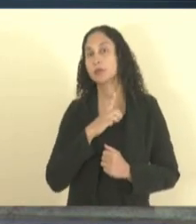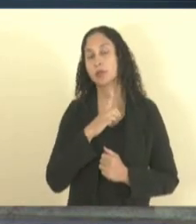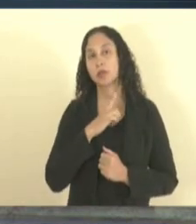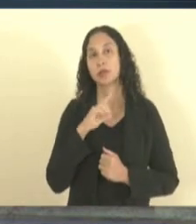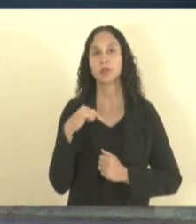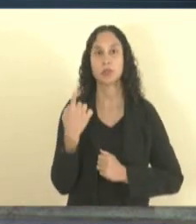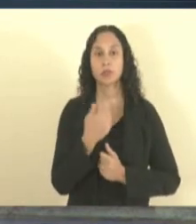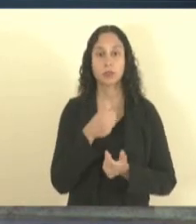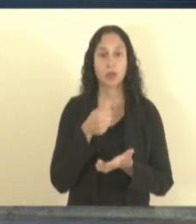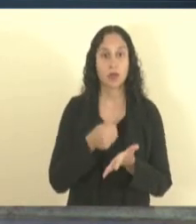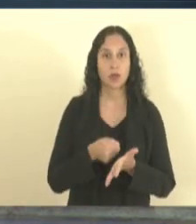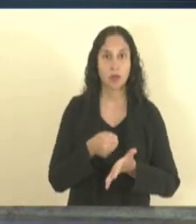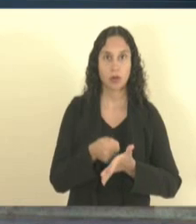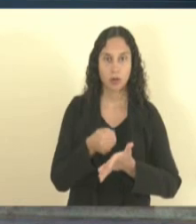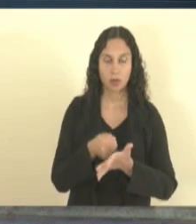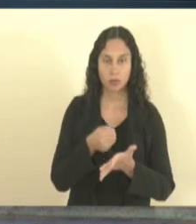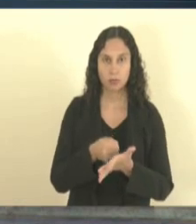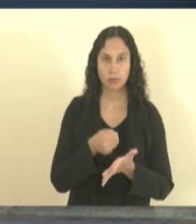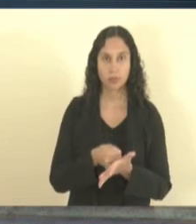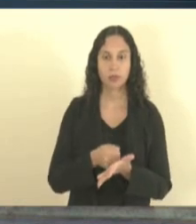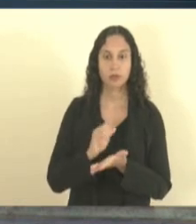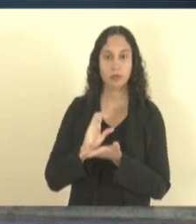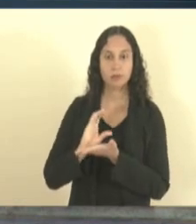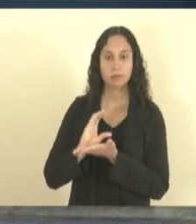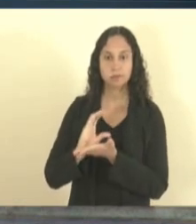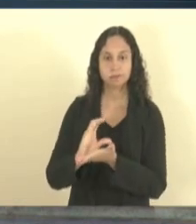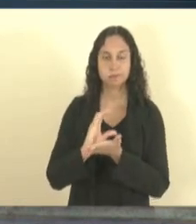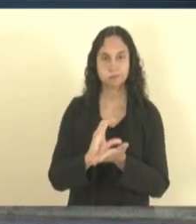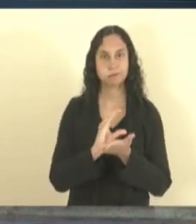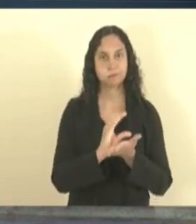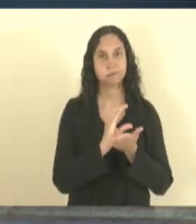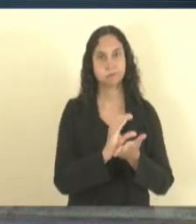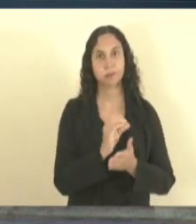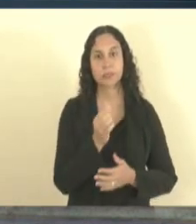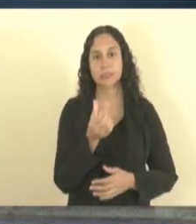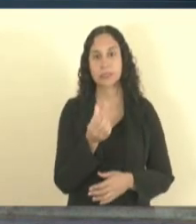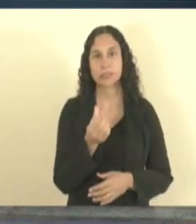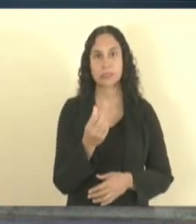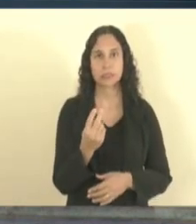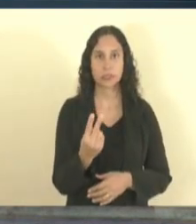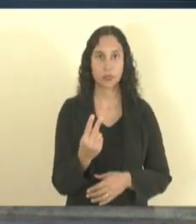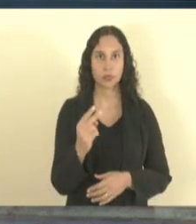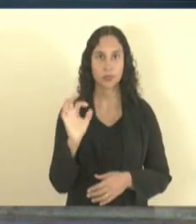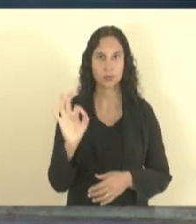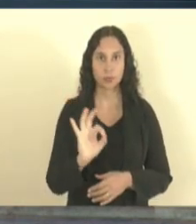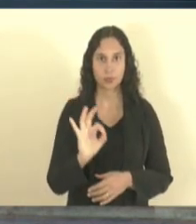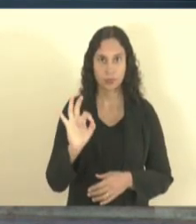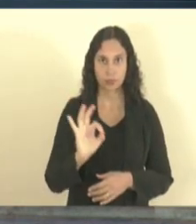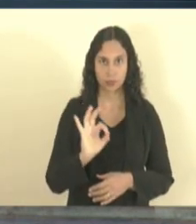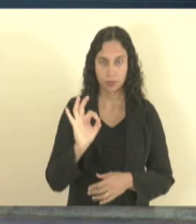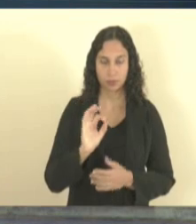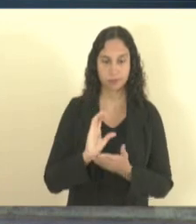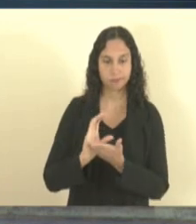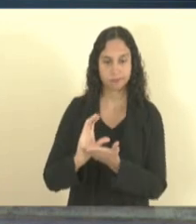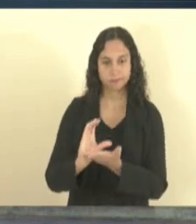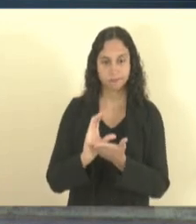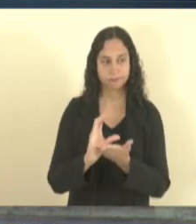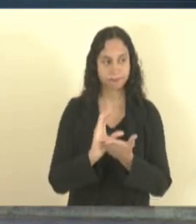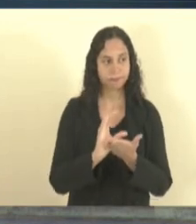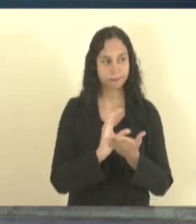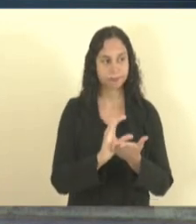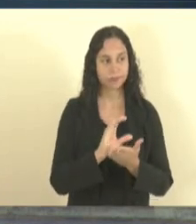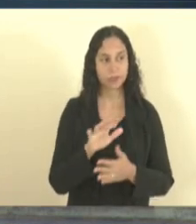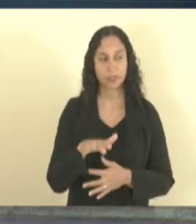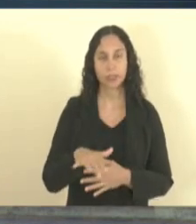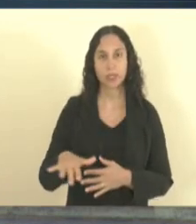obrigação de aplicar 62% do nosso orçamento em portes